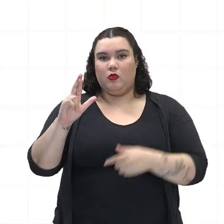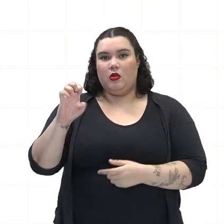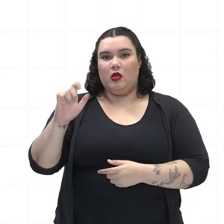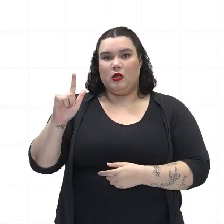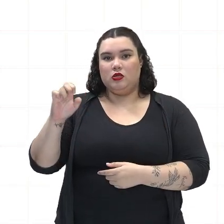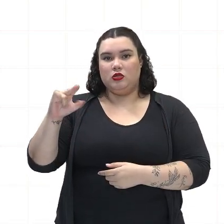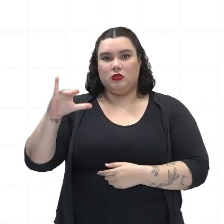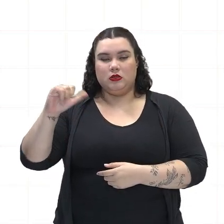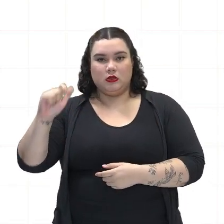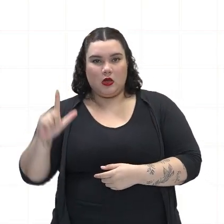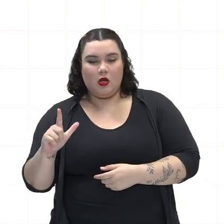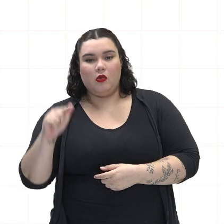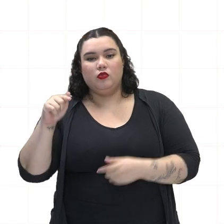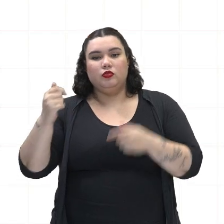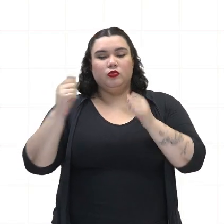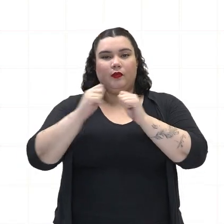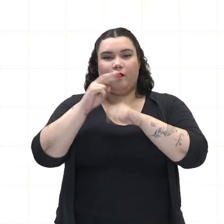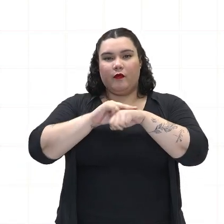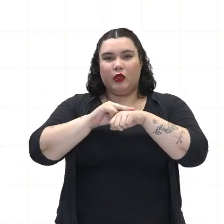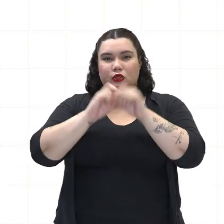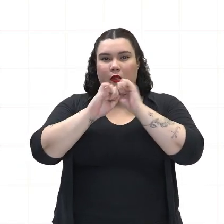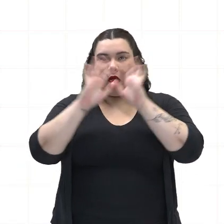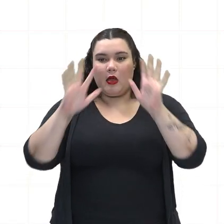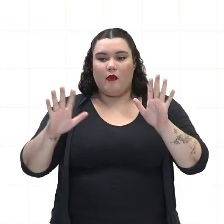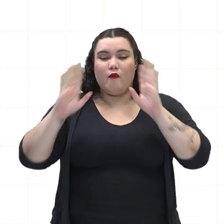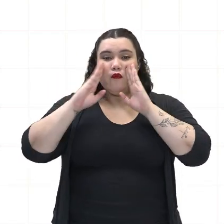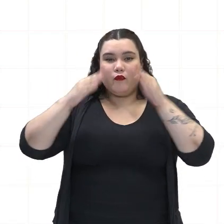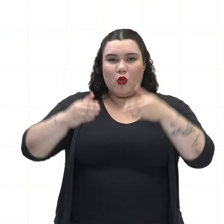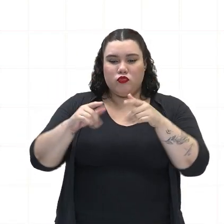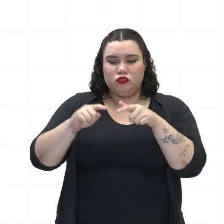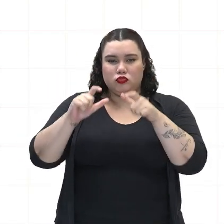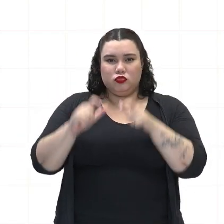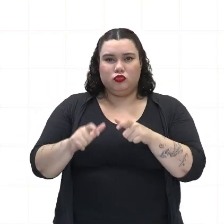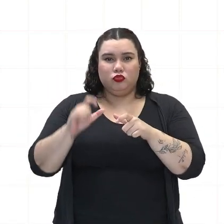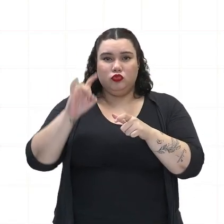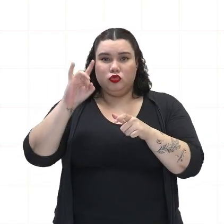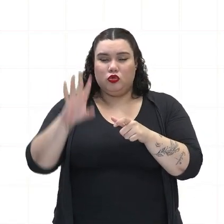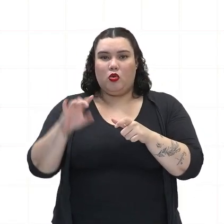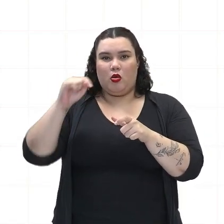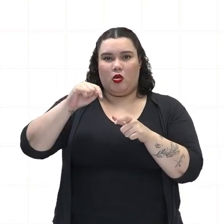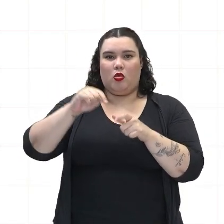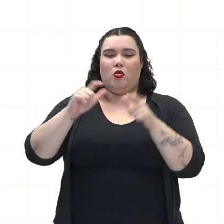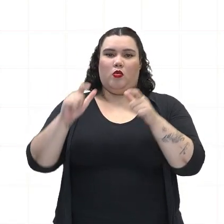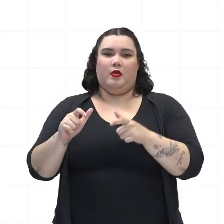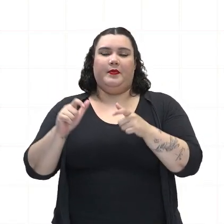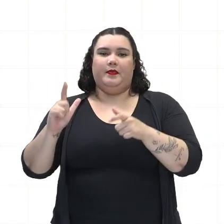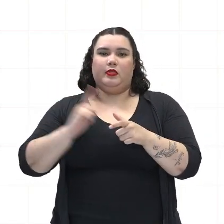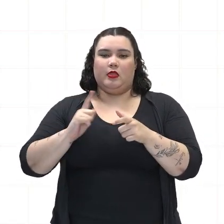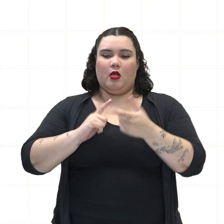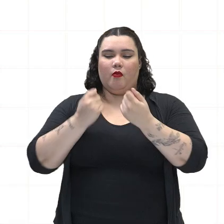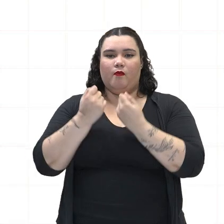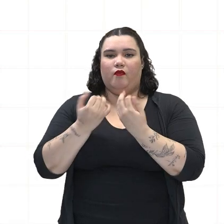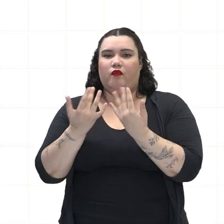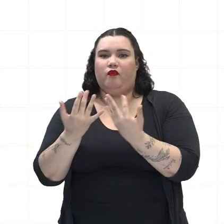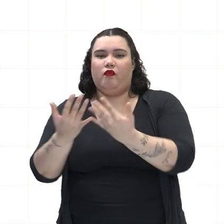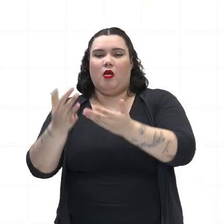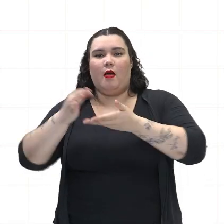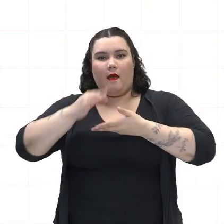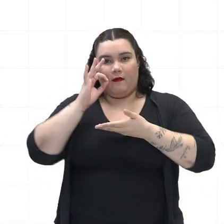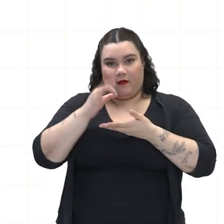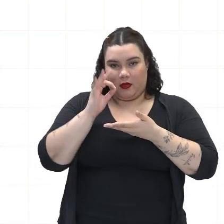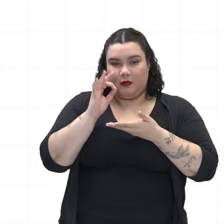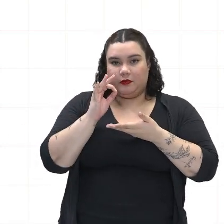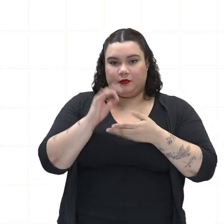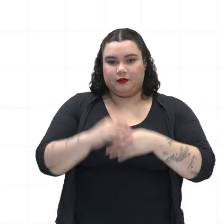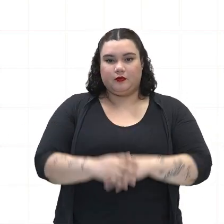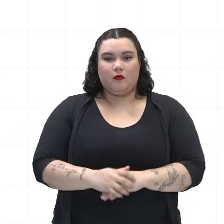verdezinha, clara ali, é que concentrava as fazendas produtoras de café. Já